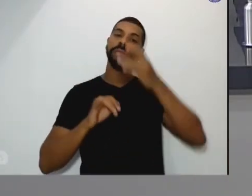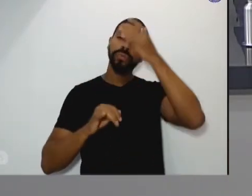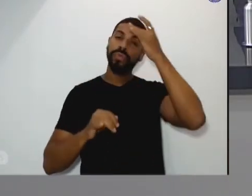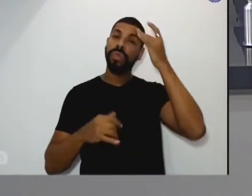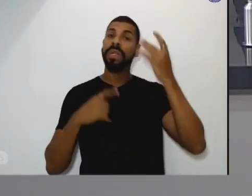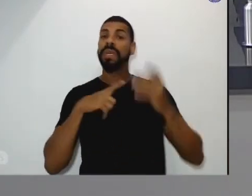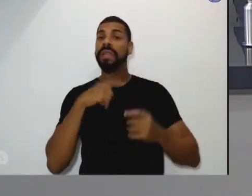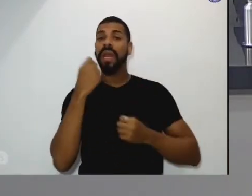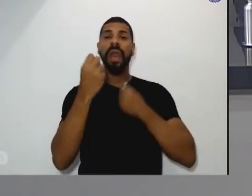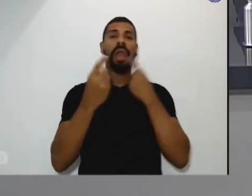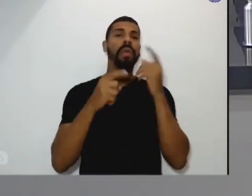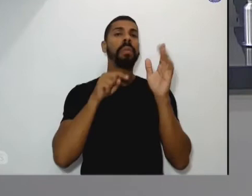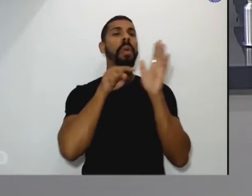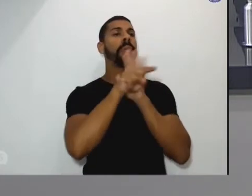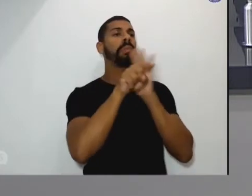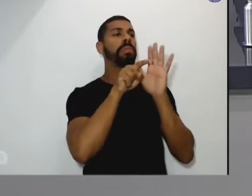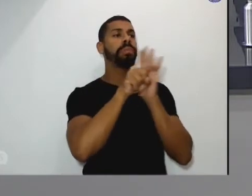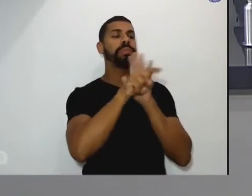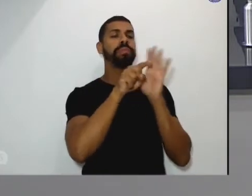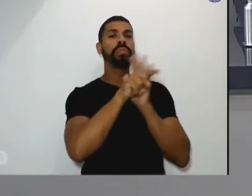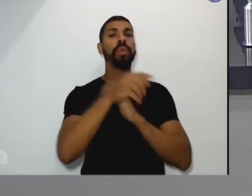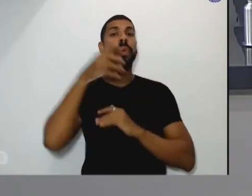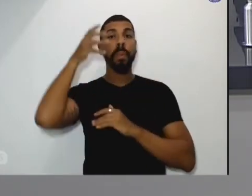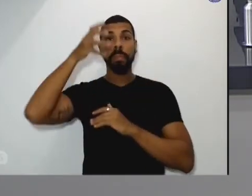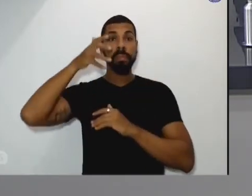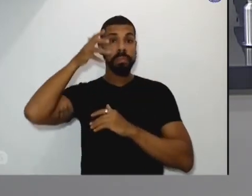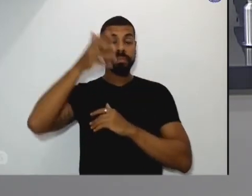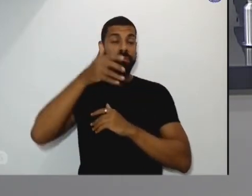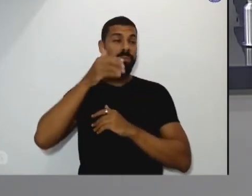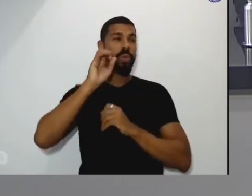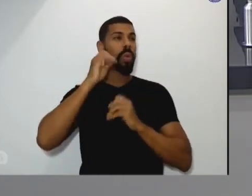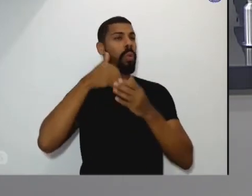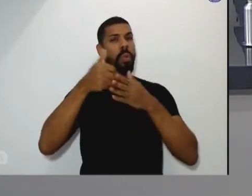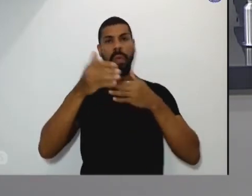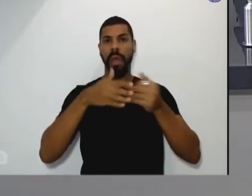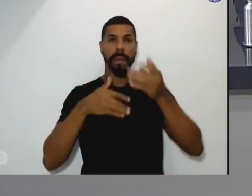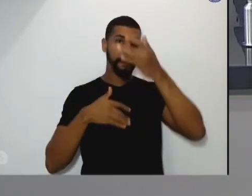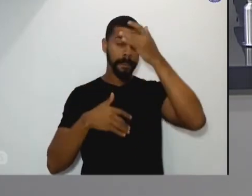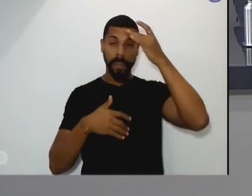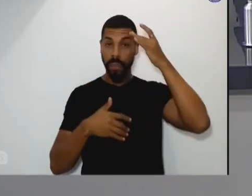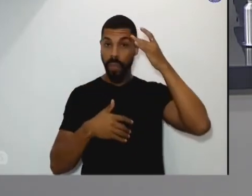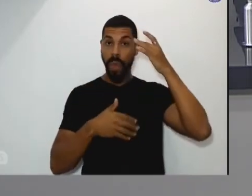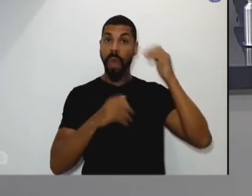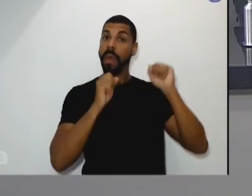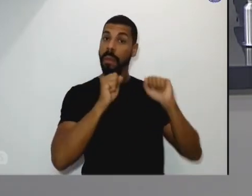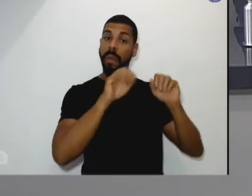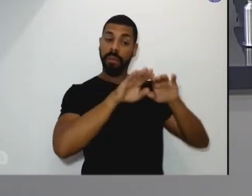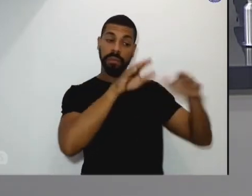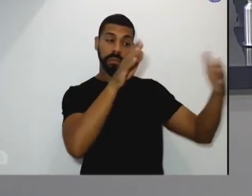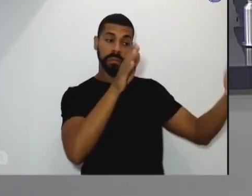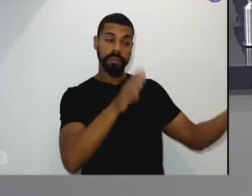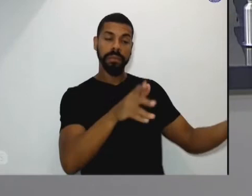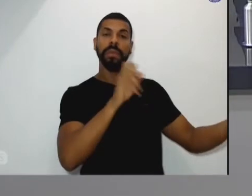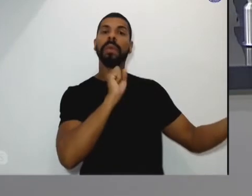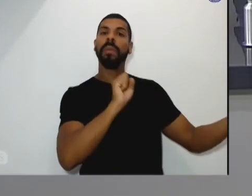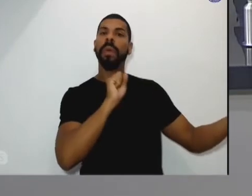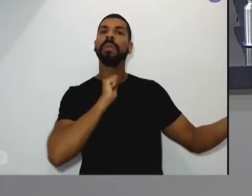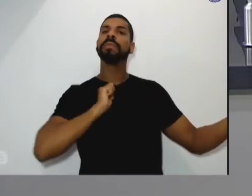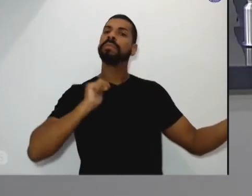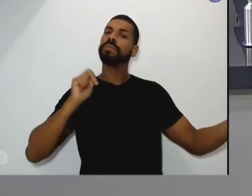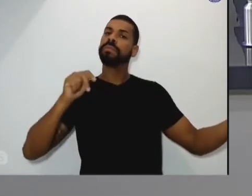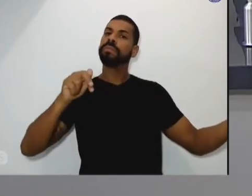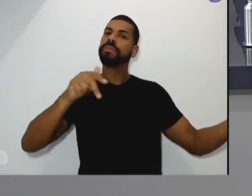qualquer um dos expositores ou alguma das pessoas autoridades aqui desta mesa poderá se dirigir ou então fazer algum